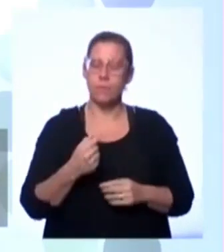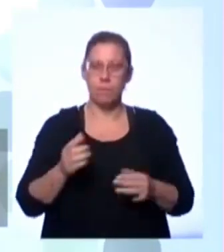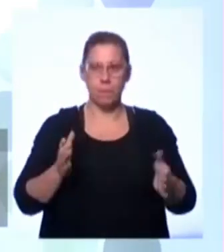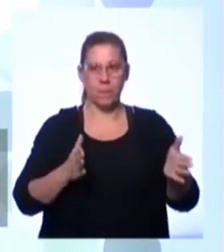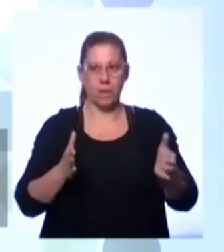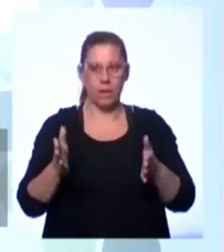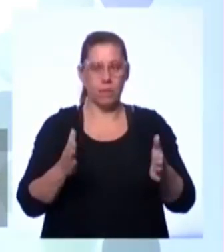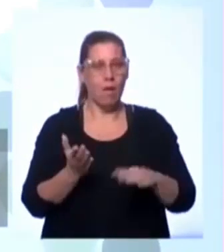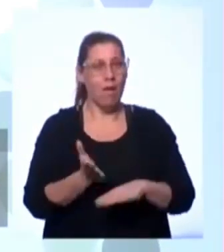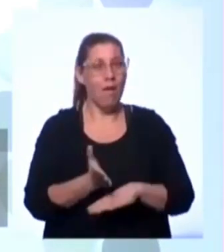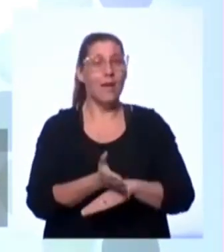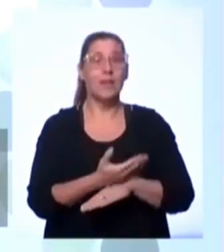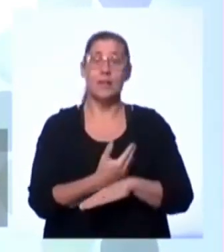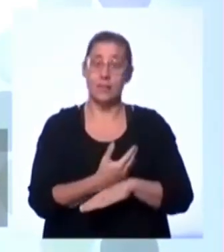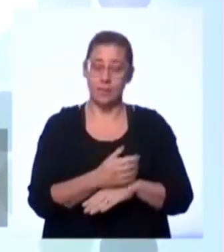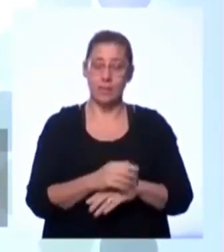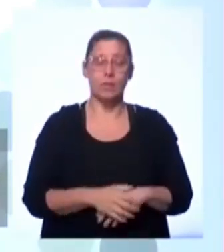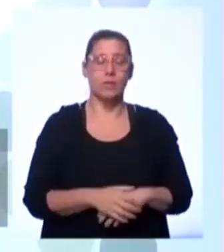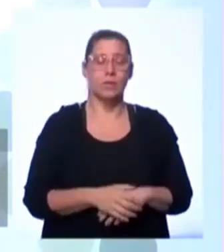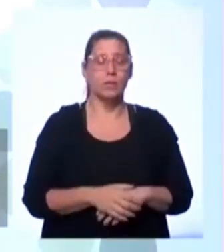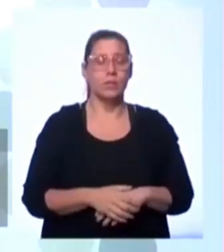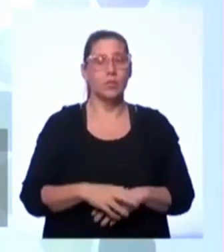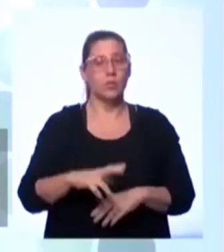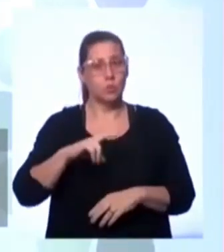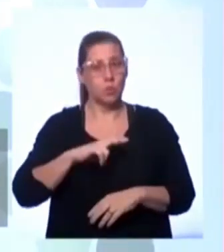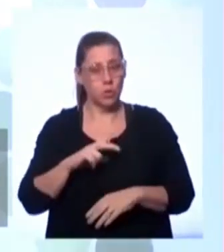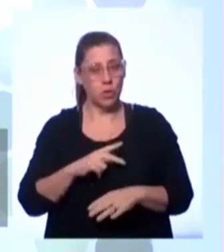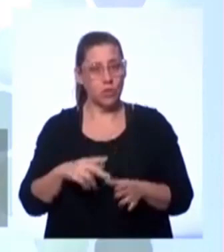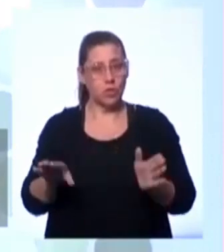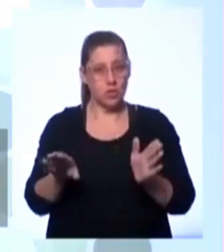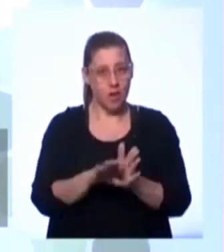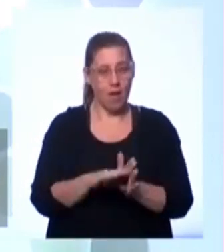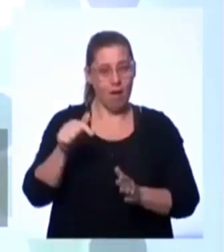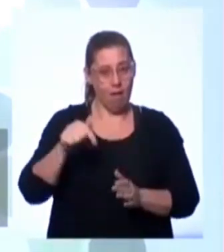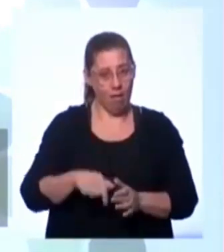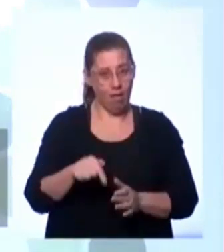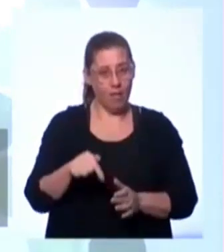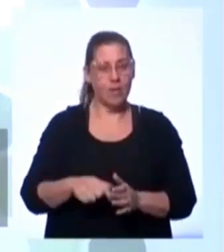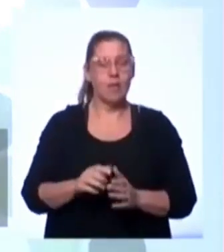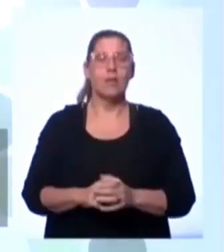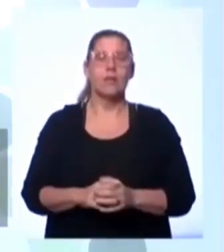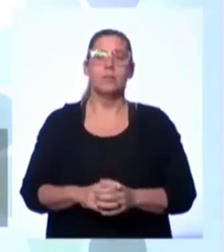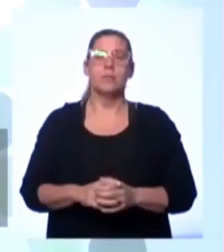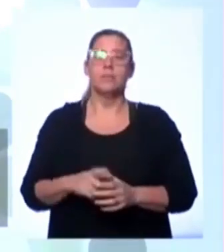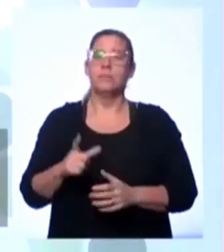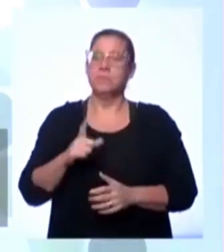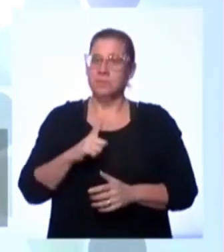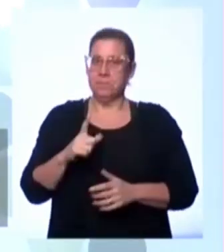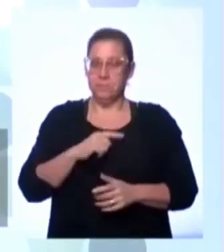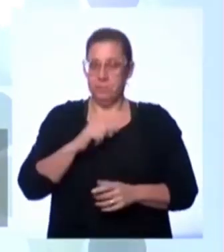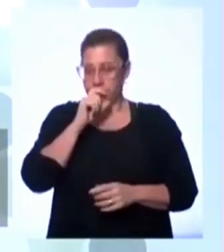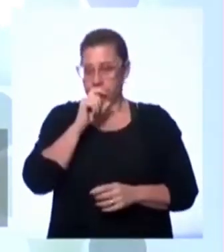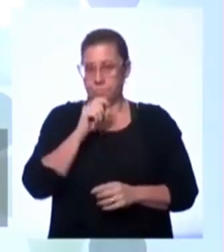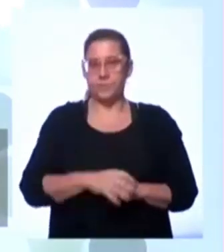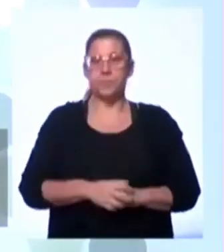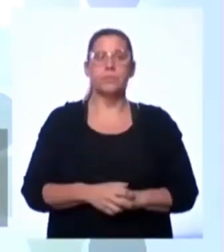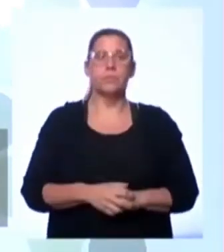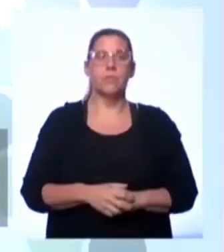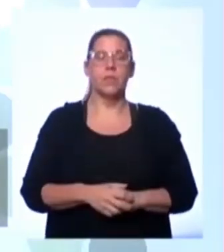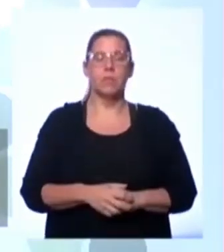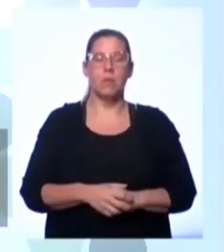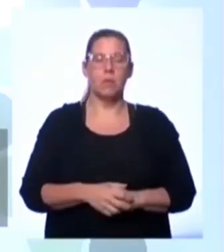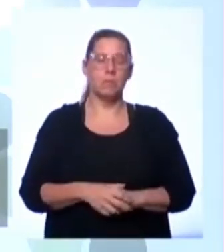antes da chegada dos portugueses, dessa invasão portuguesa que trouxe consequências, praticamente um